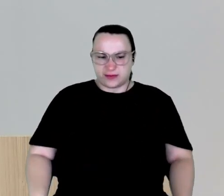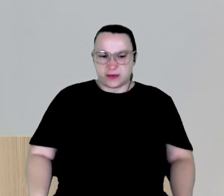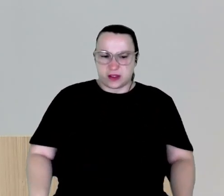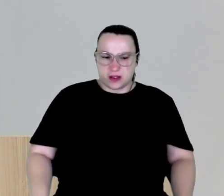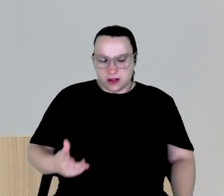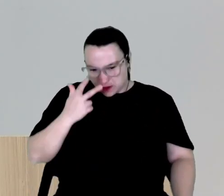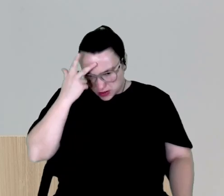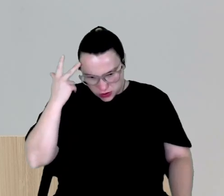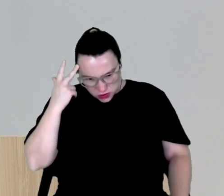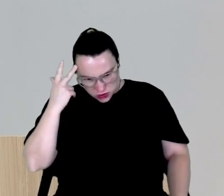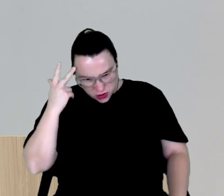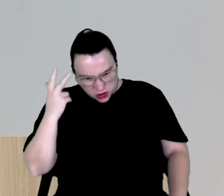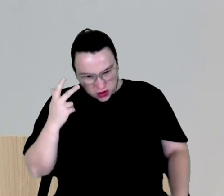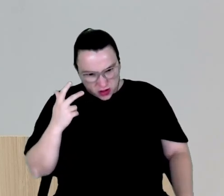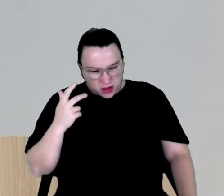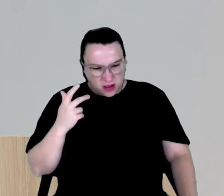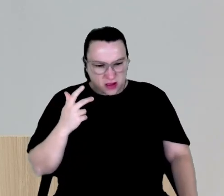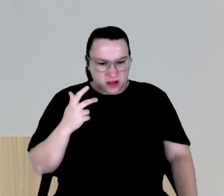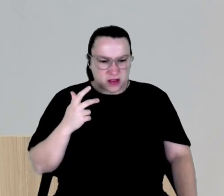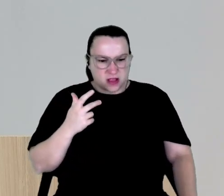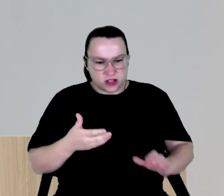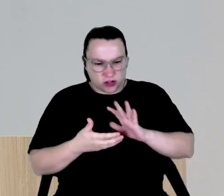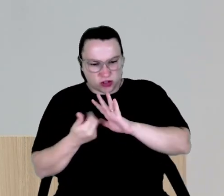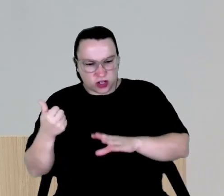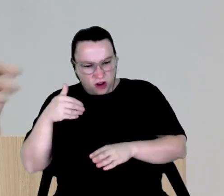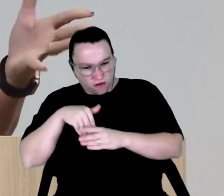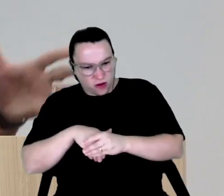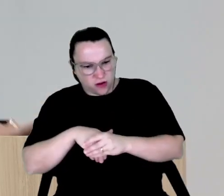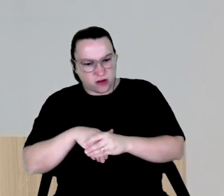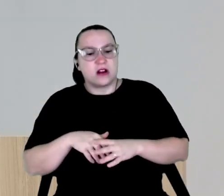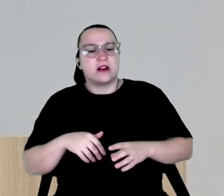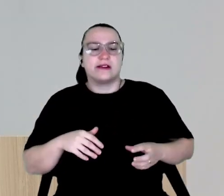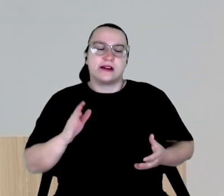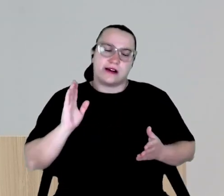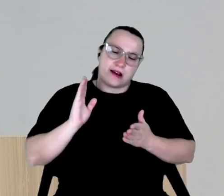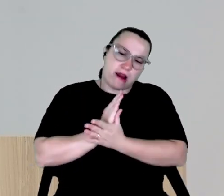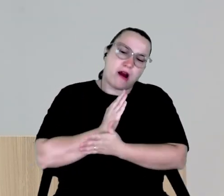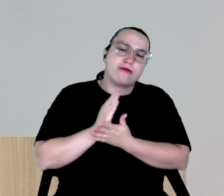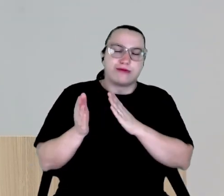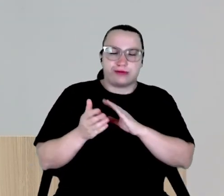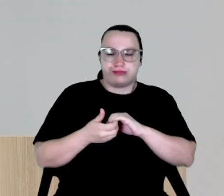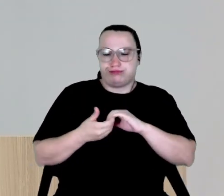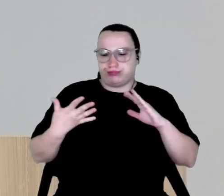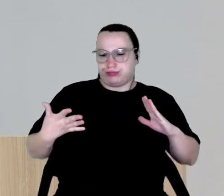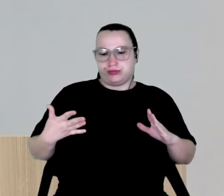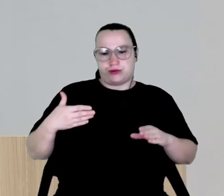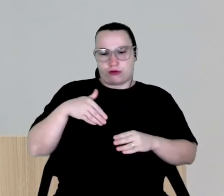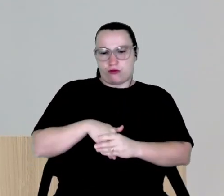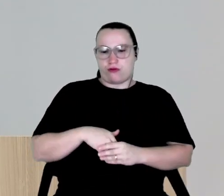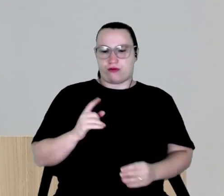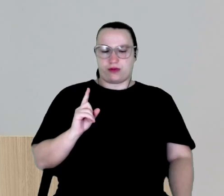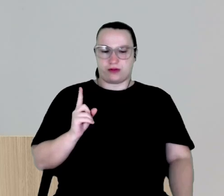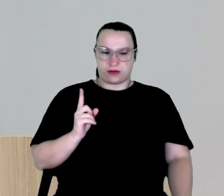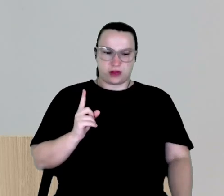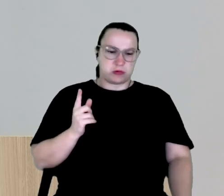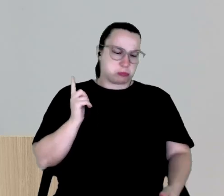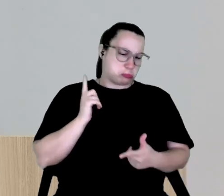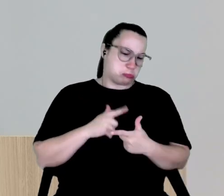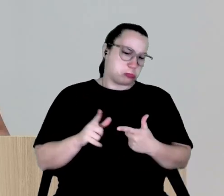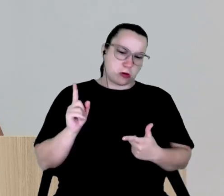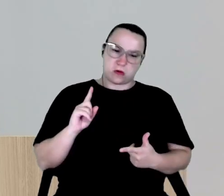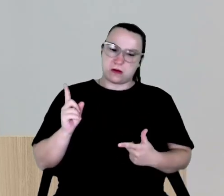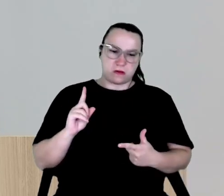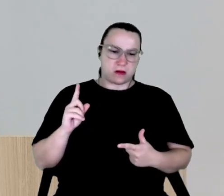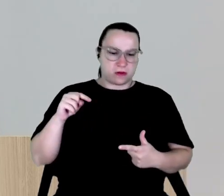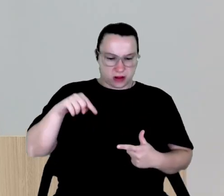atrás deles e tentando tirar o meu voto. E muitos foram. Muitos saíram. Muitos deixaram de votar em mim. E não tem problema. Eu estou aqui.